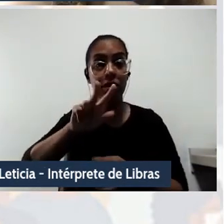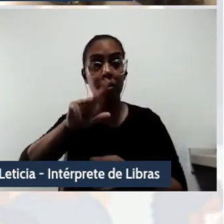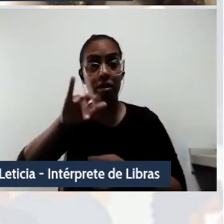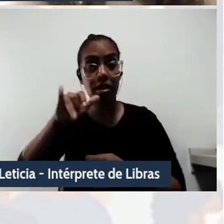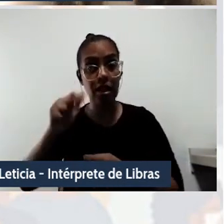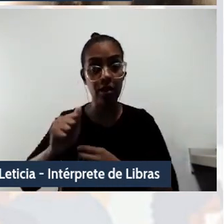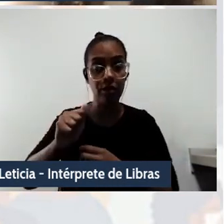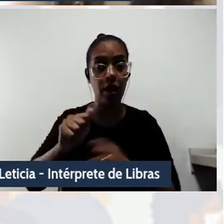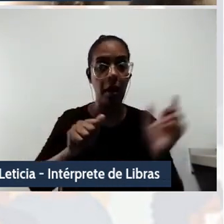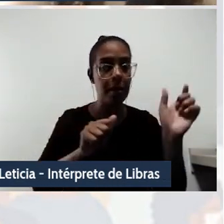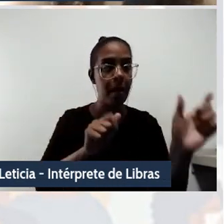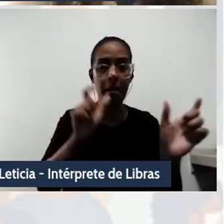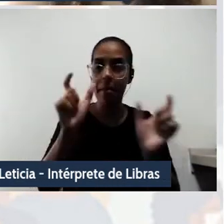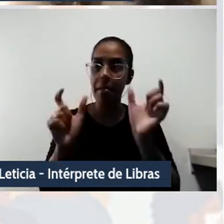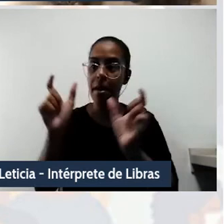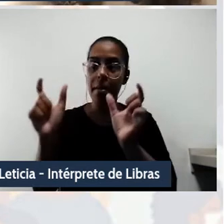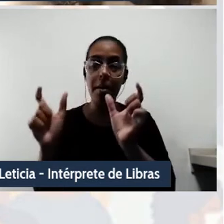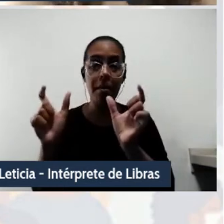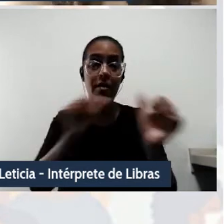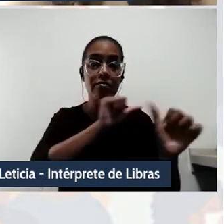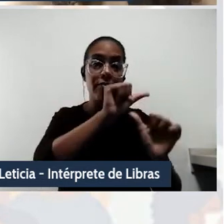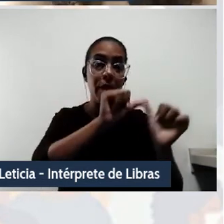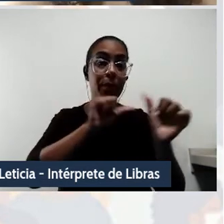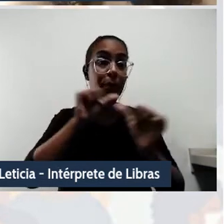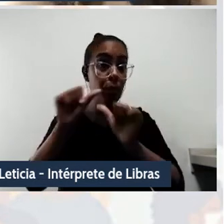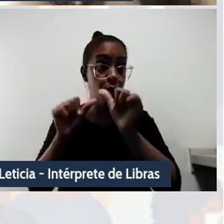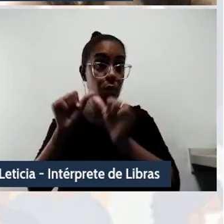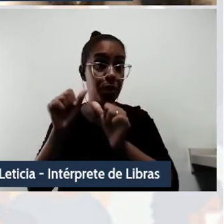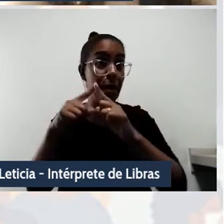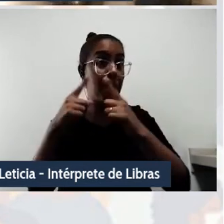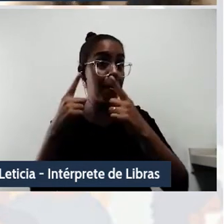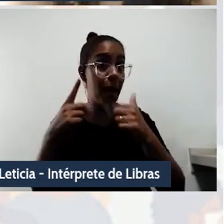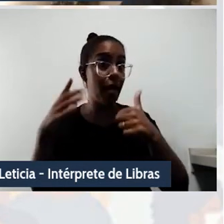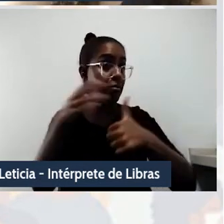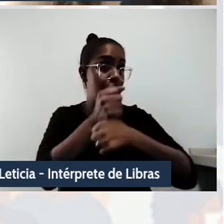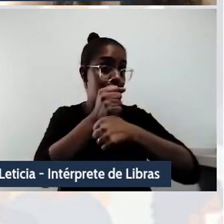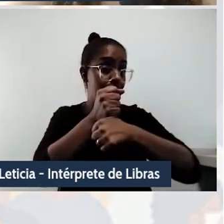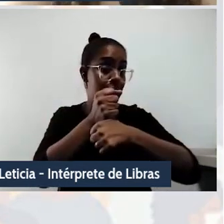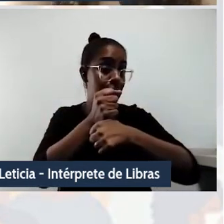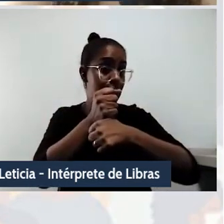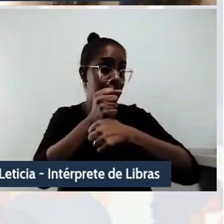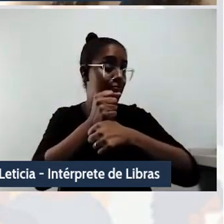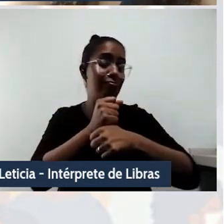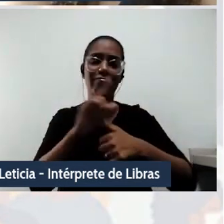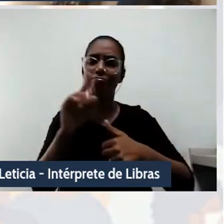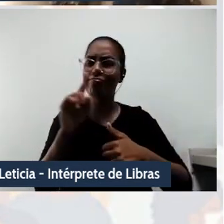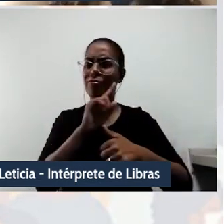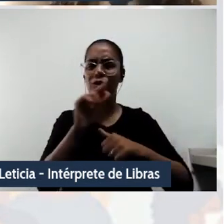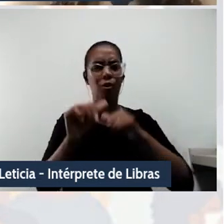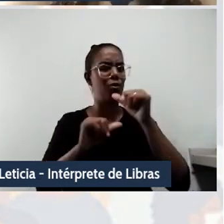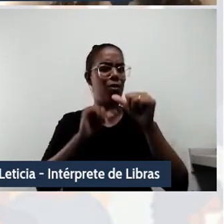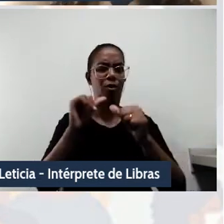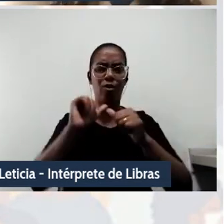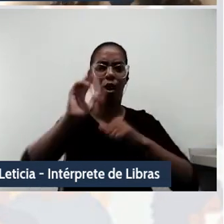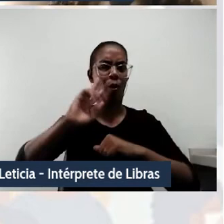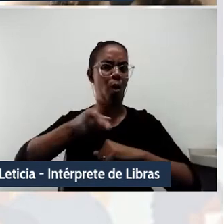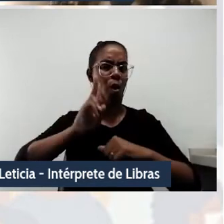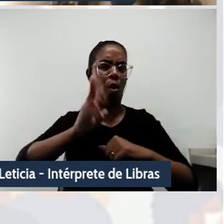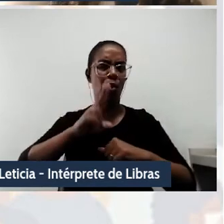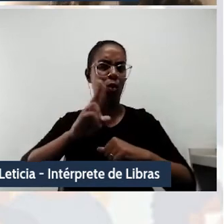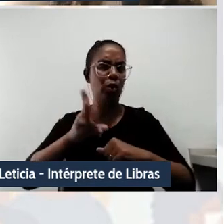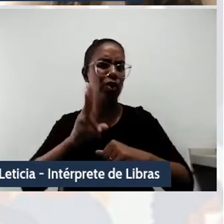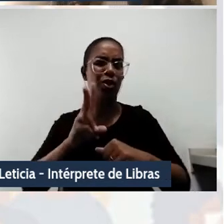de exploração não. E essa exploração se sustenta na democracia representativa, que se baseia